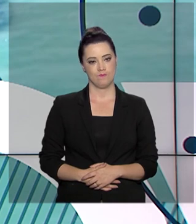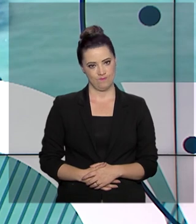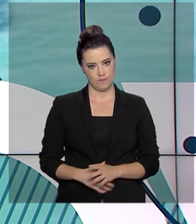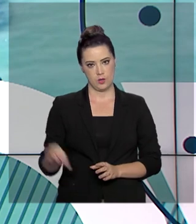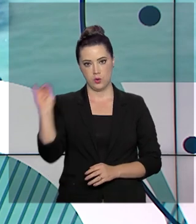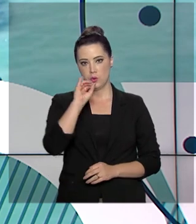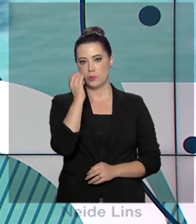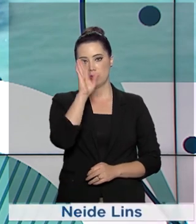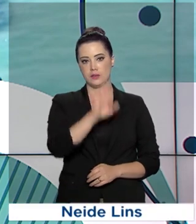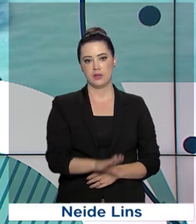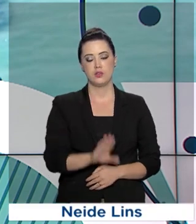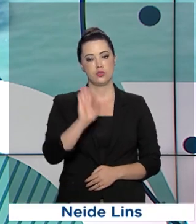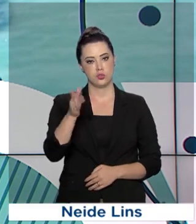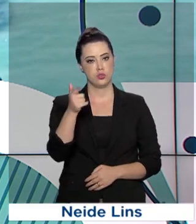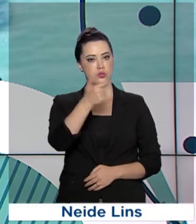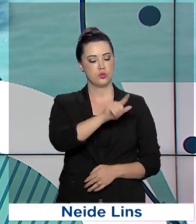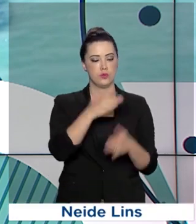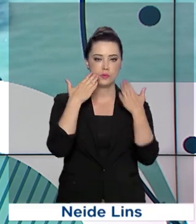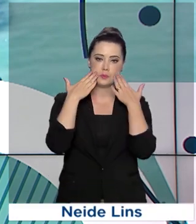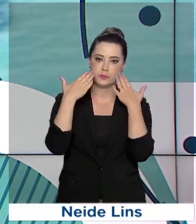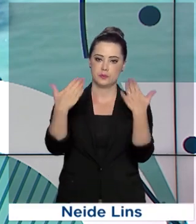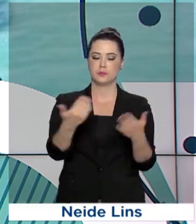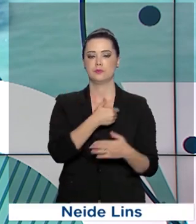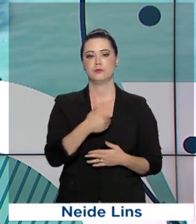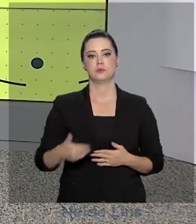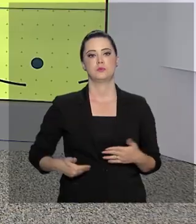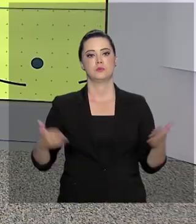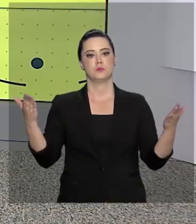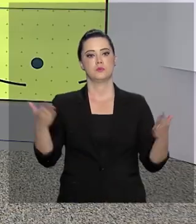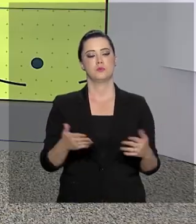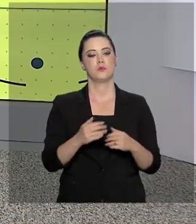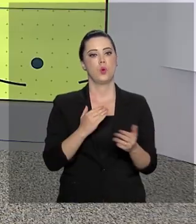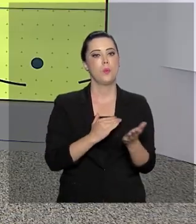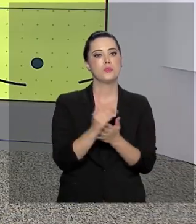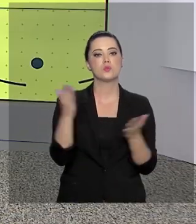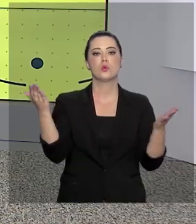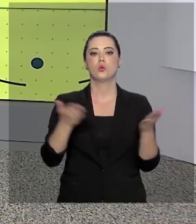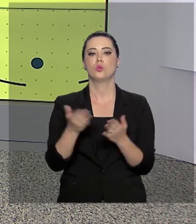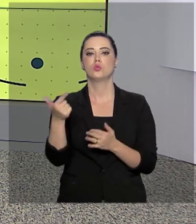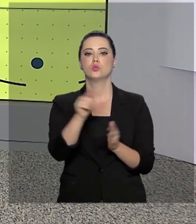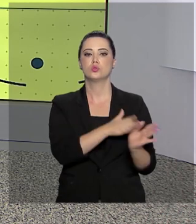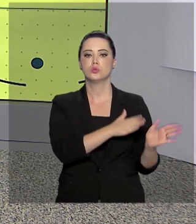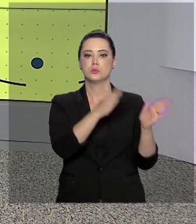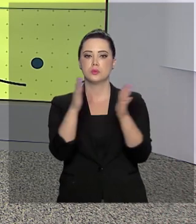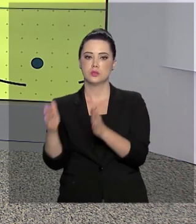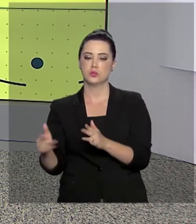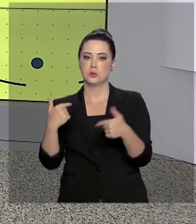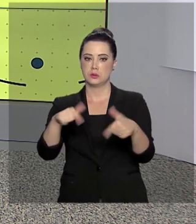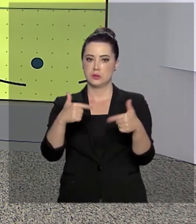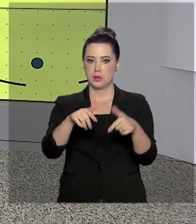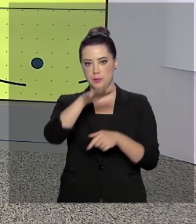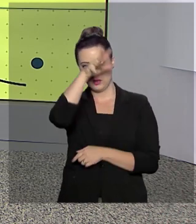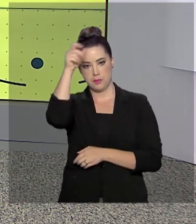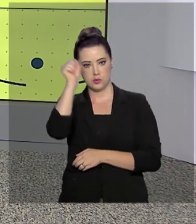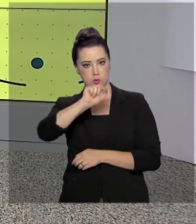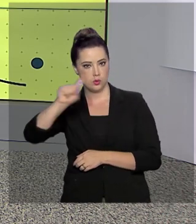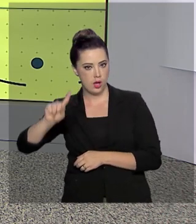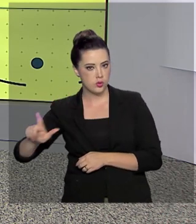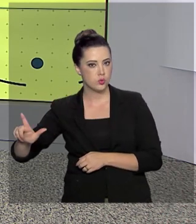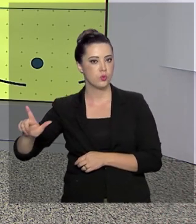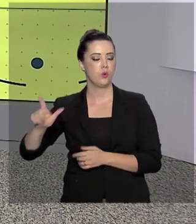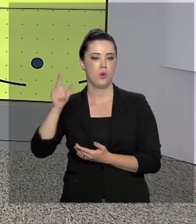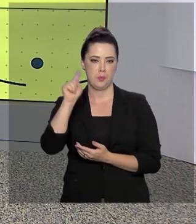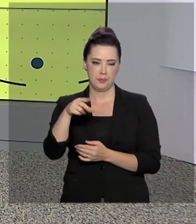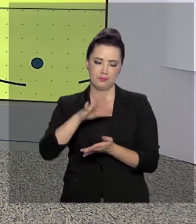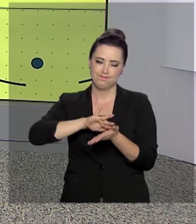Olá, boa tarde, já estamos de volta com o Governo Agora. Começou hoje mais uma fase da Operação Amazônia Azul para retirar os